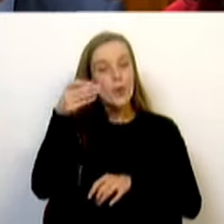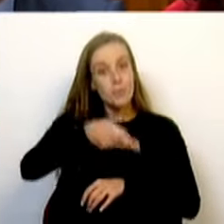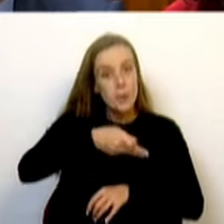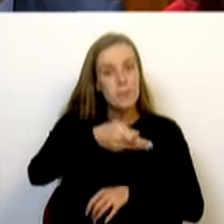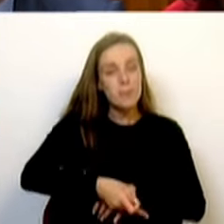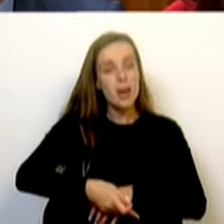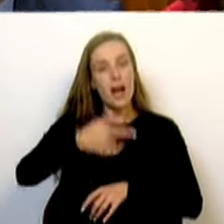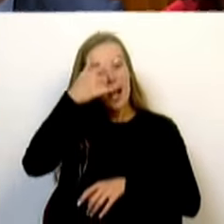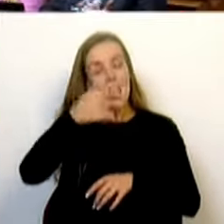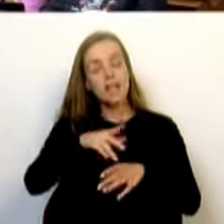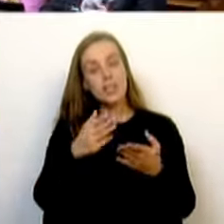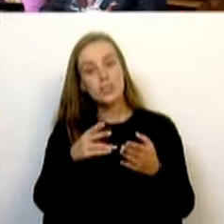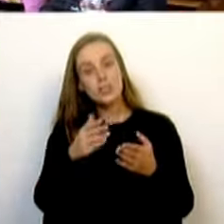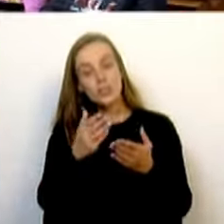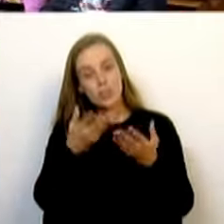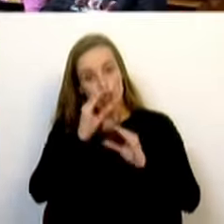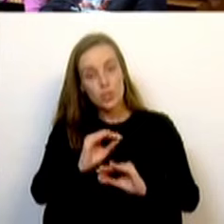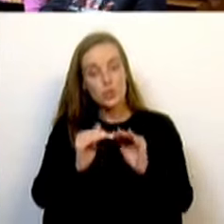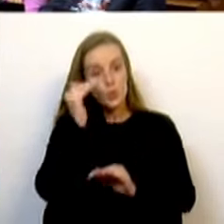a frequentarem o ensino superior.